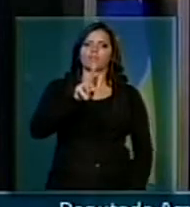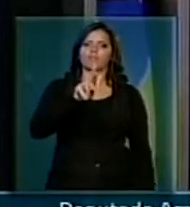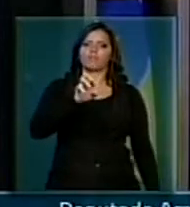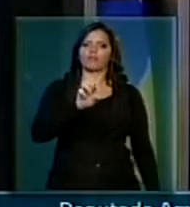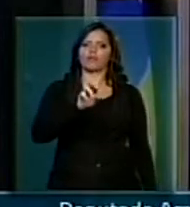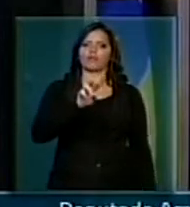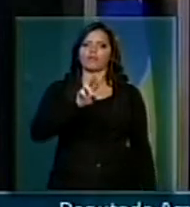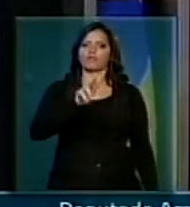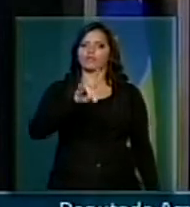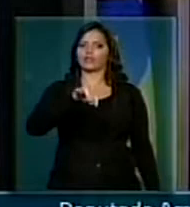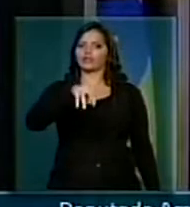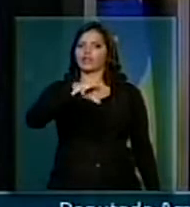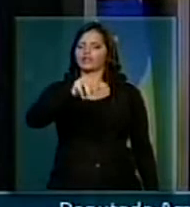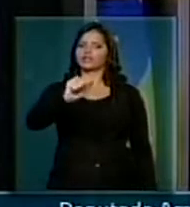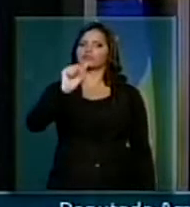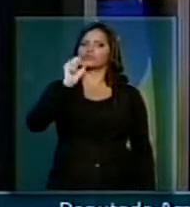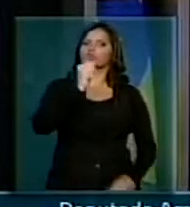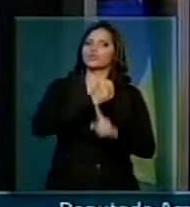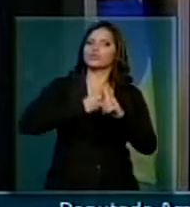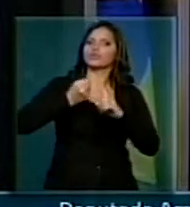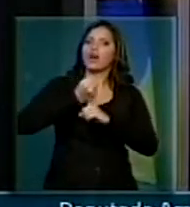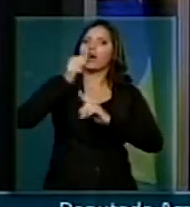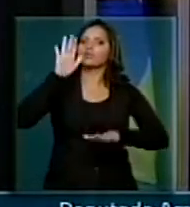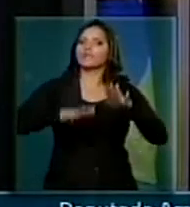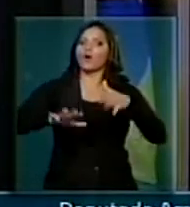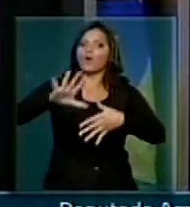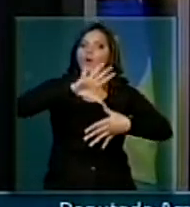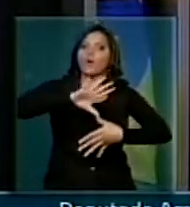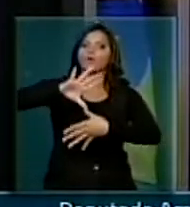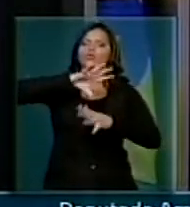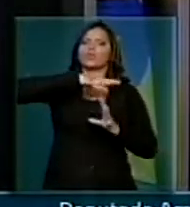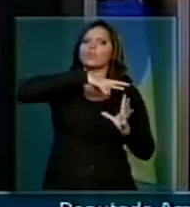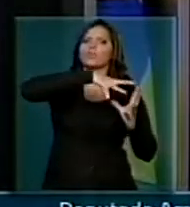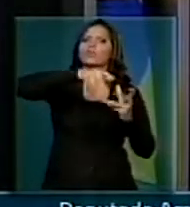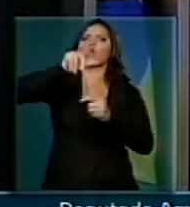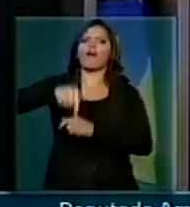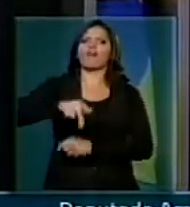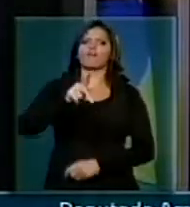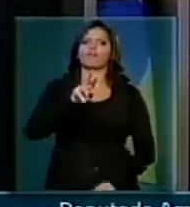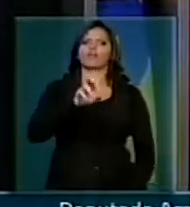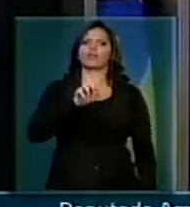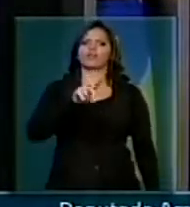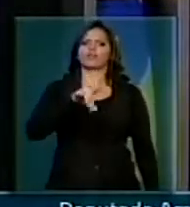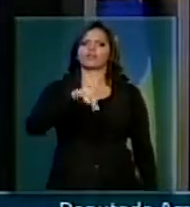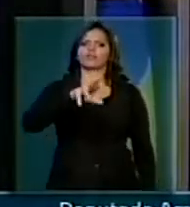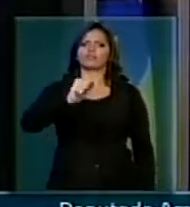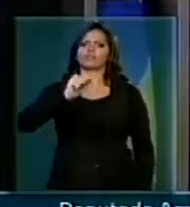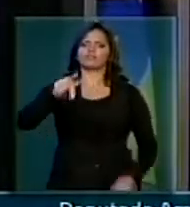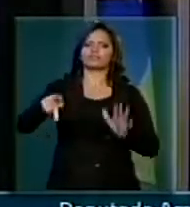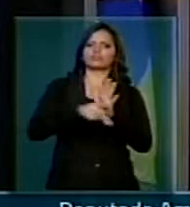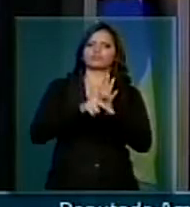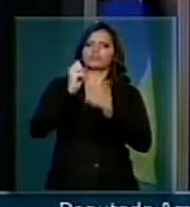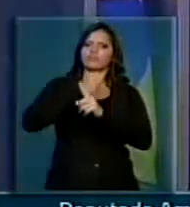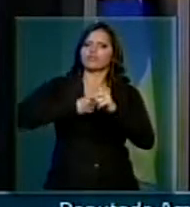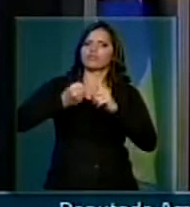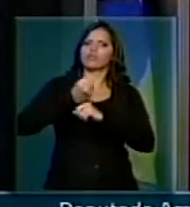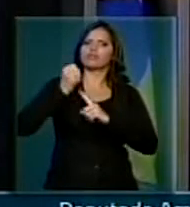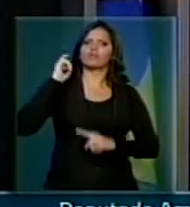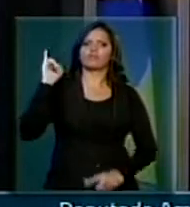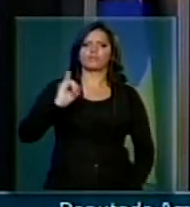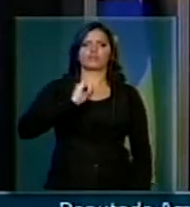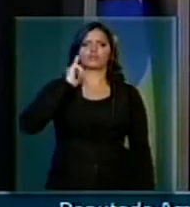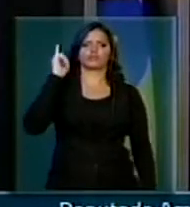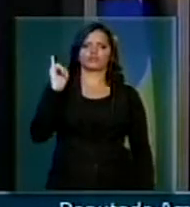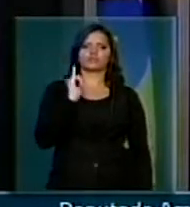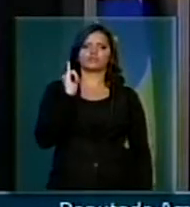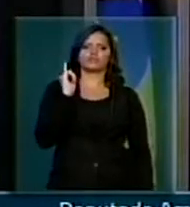e talvez do continente e, quem sabe, do mundo. A previdência social é um patrimônio social importante, que,